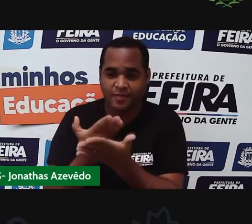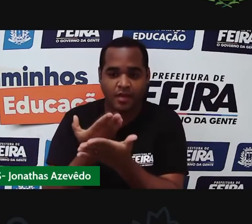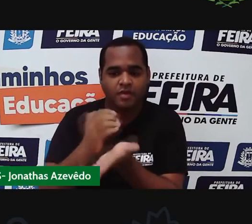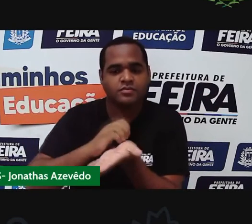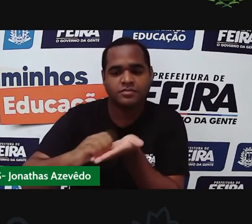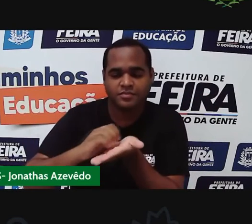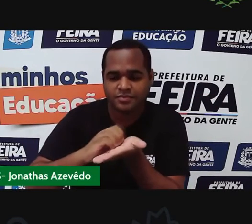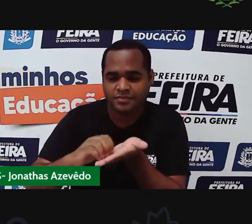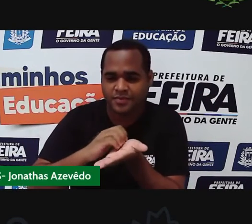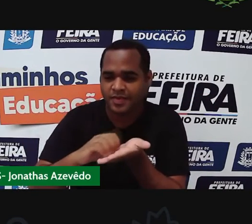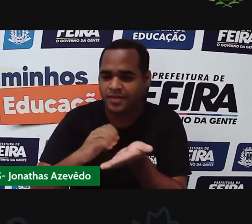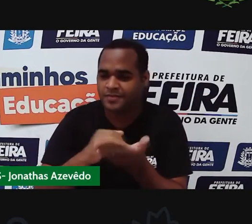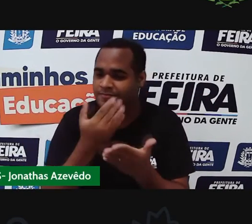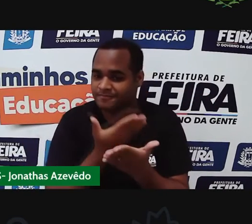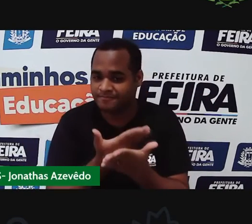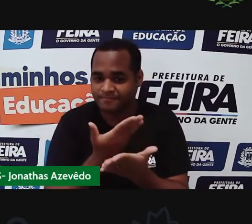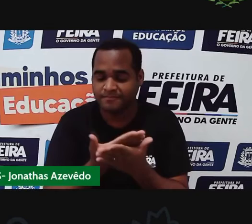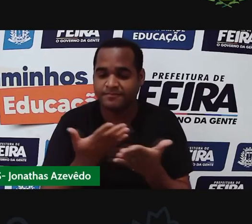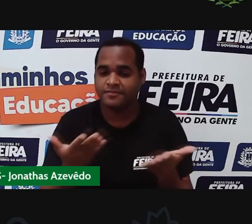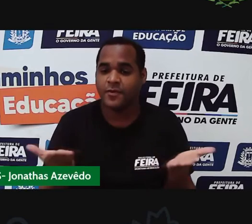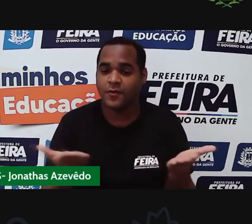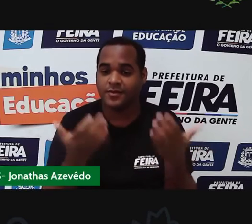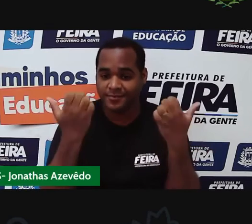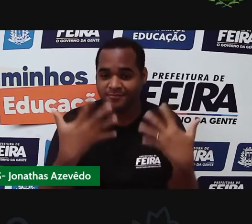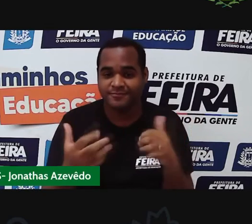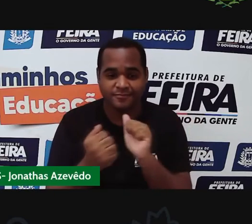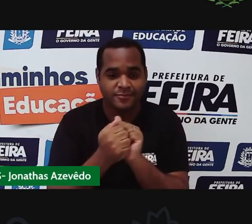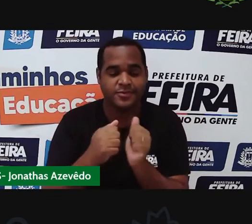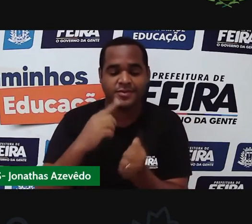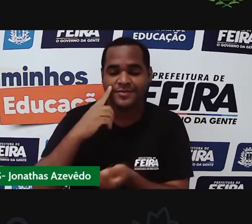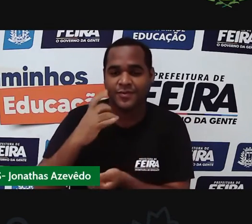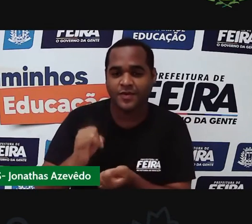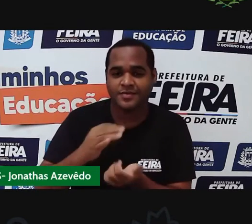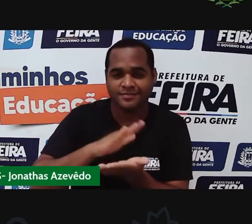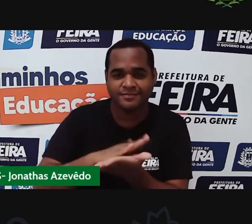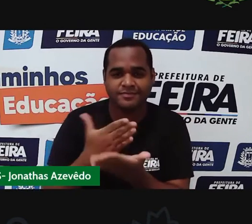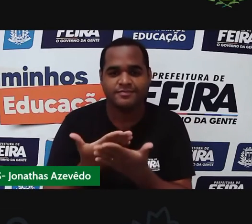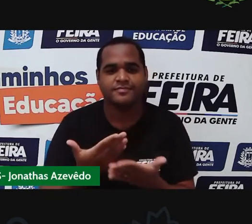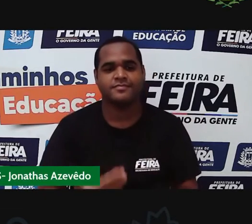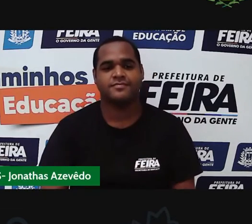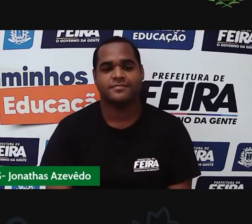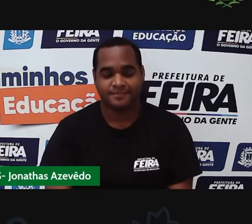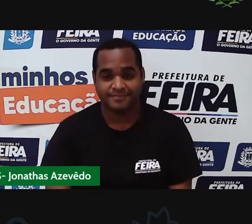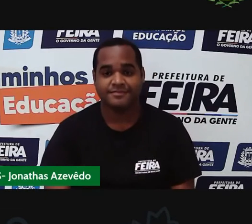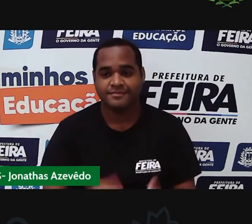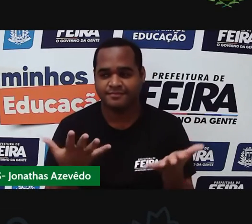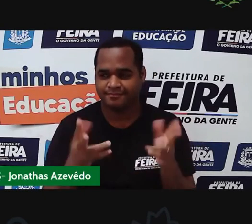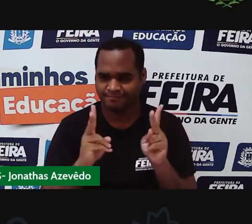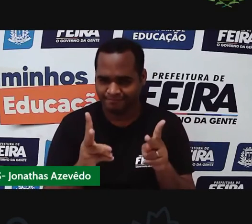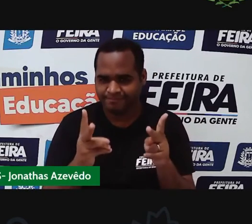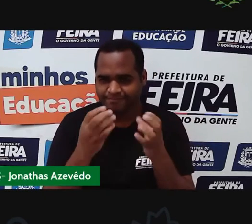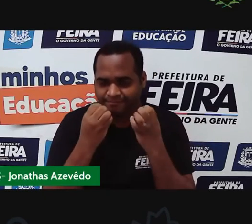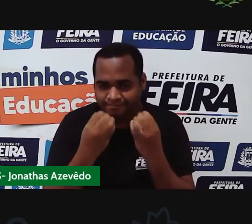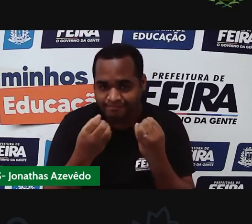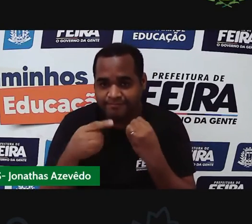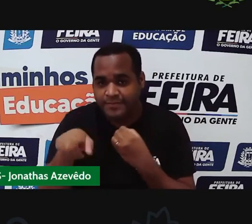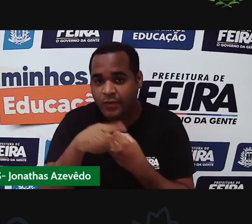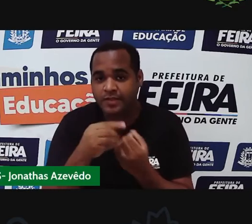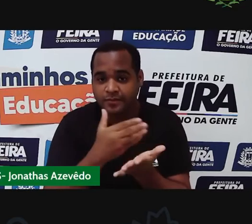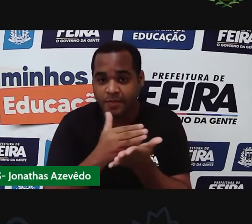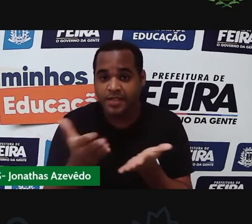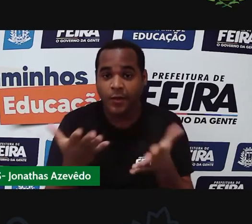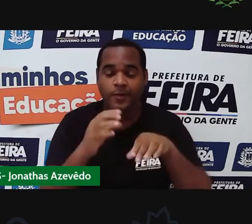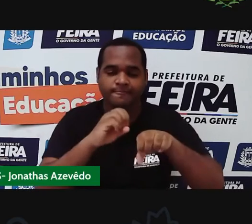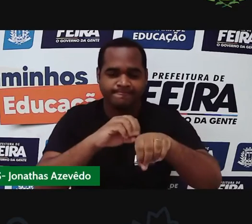Secretaria Municipal de Educação. E a gente tem hoje também o nosso intérprete, Jonathan. Vamos lá começar a nossa